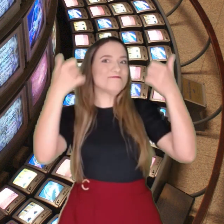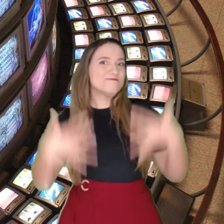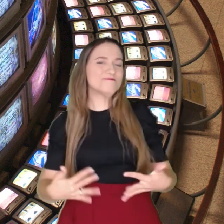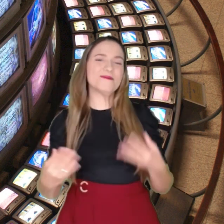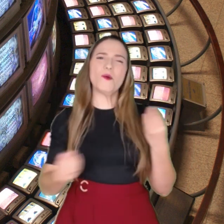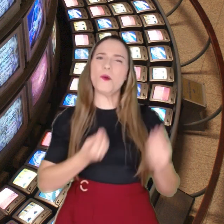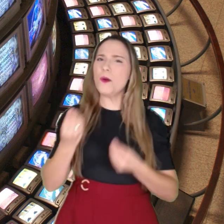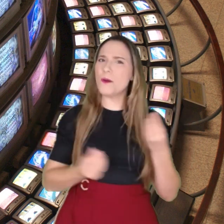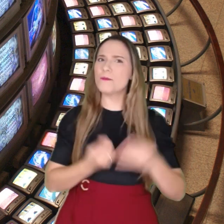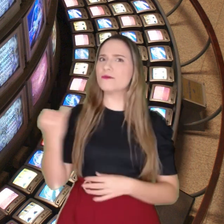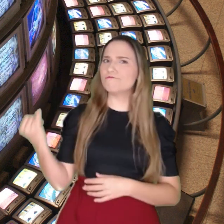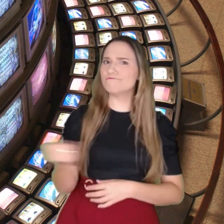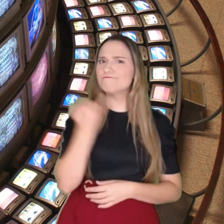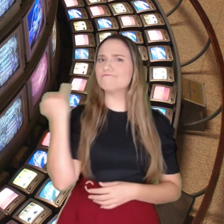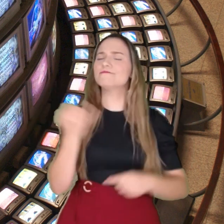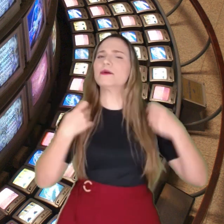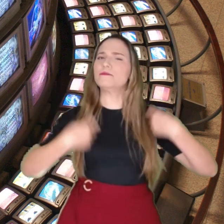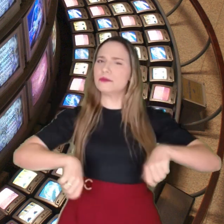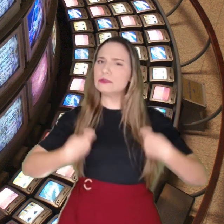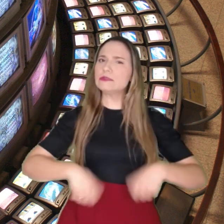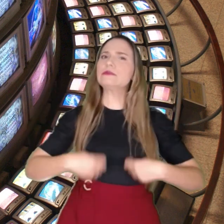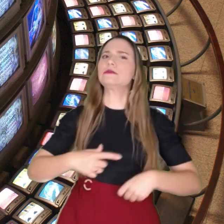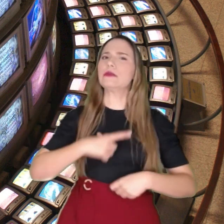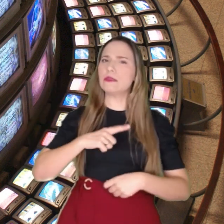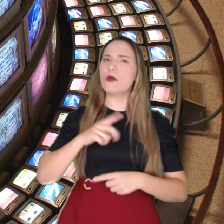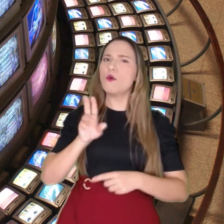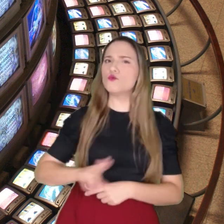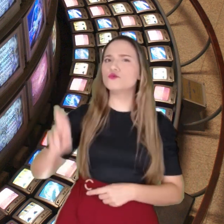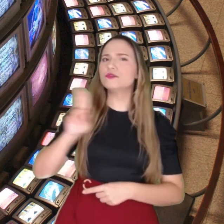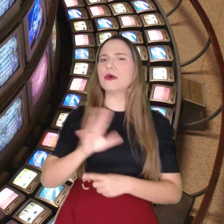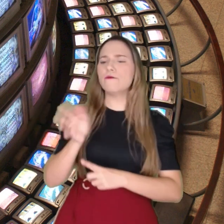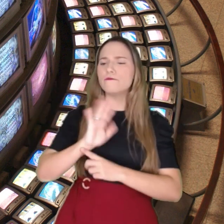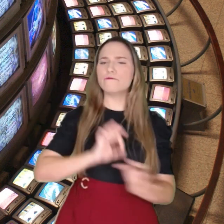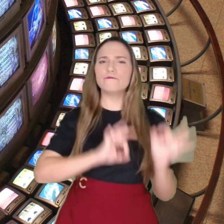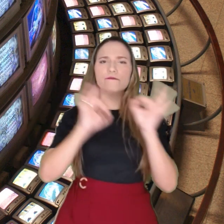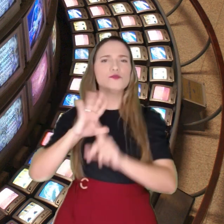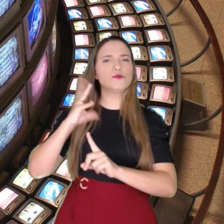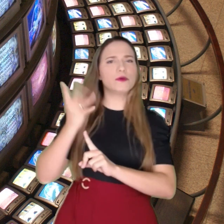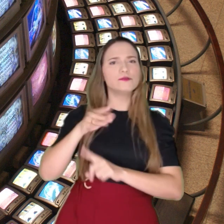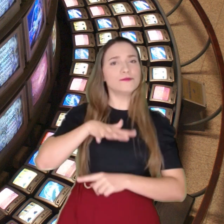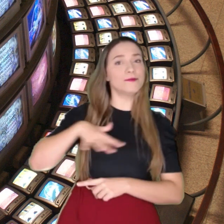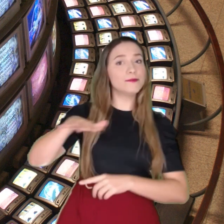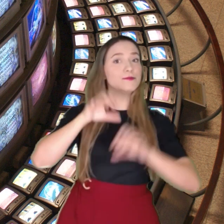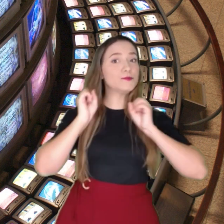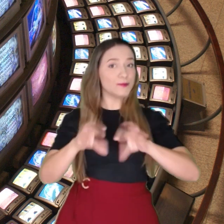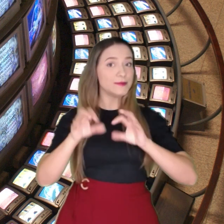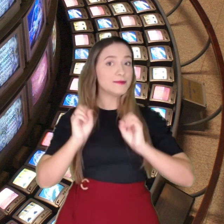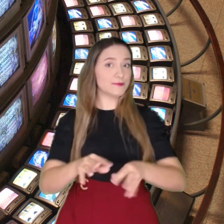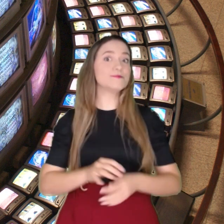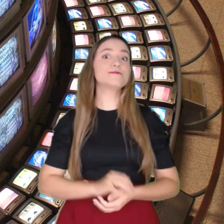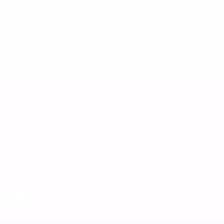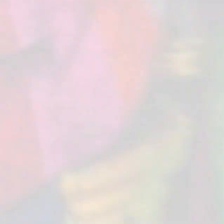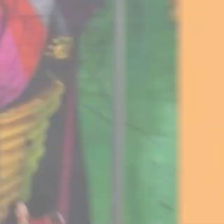Vamos falar também sobre a importância de trabalhar a videoarte na educação.